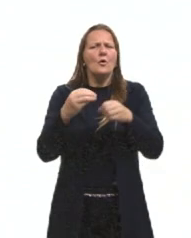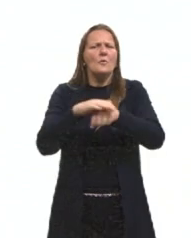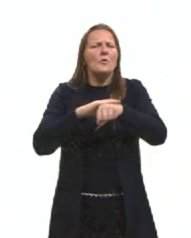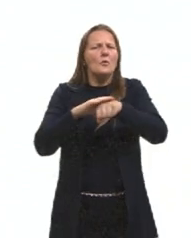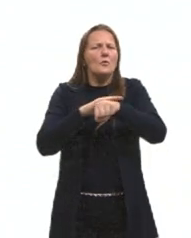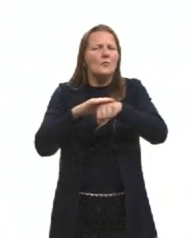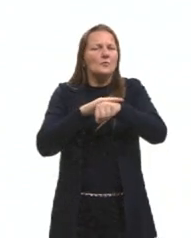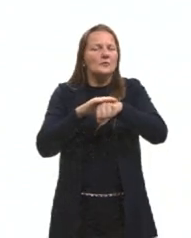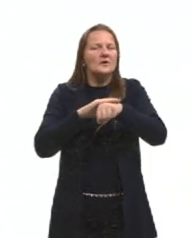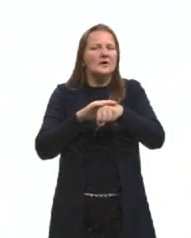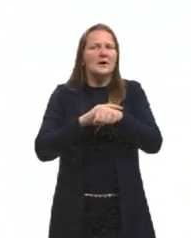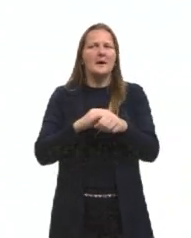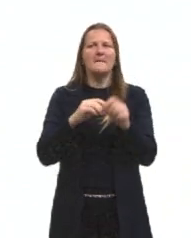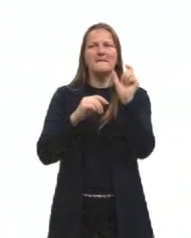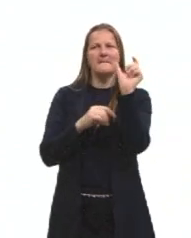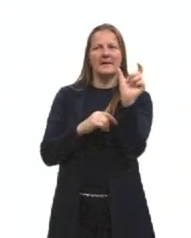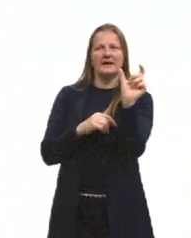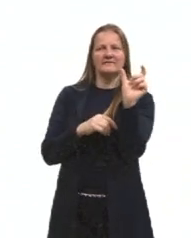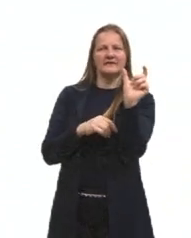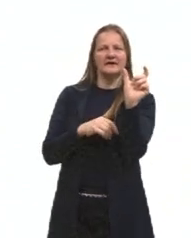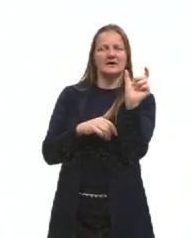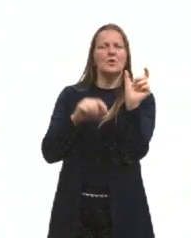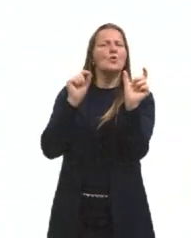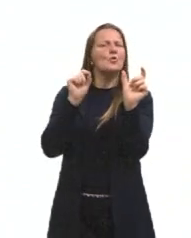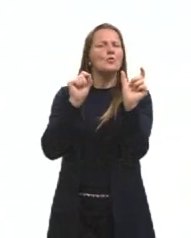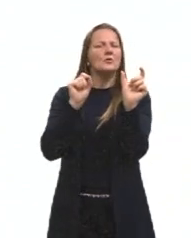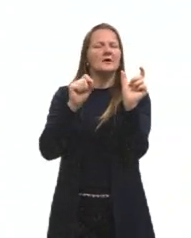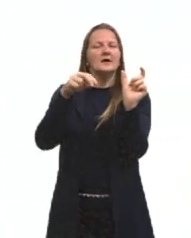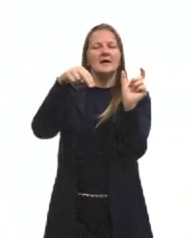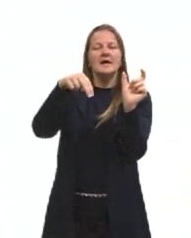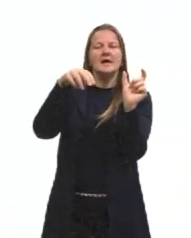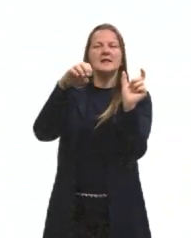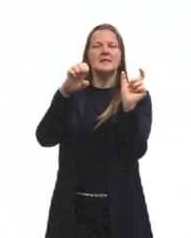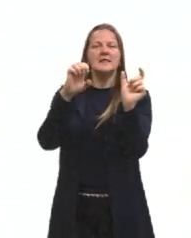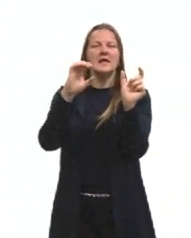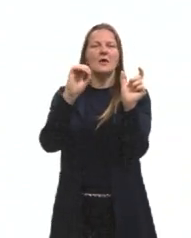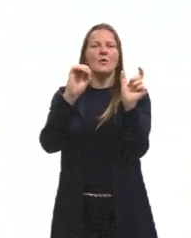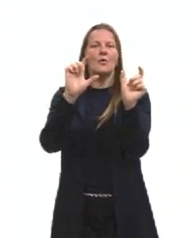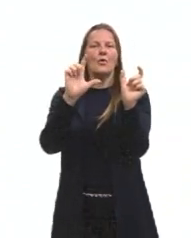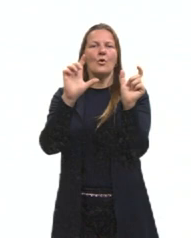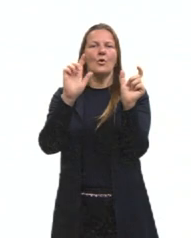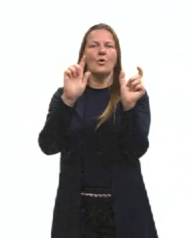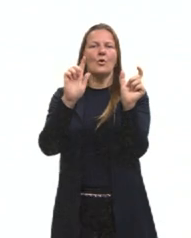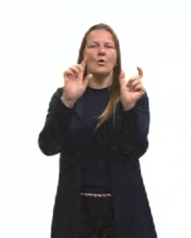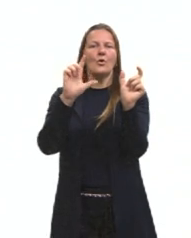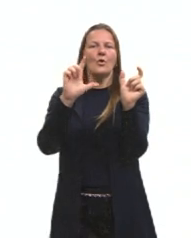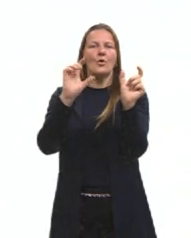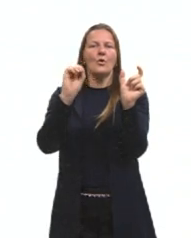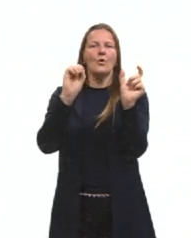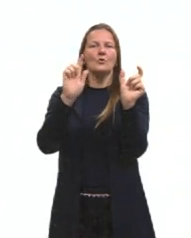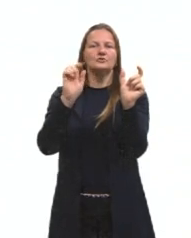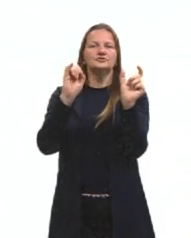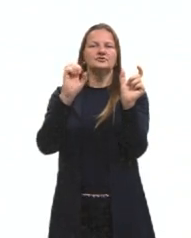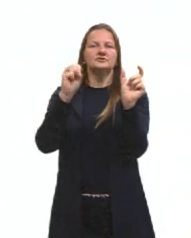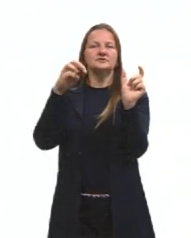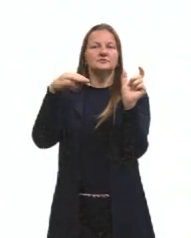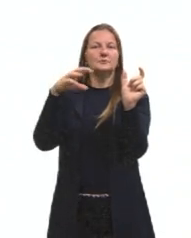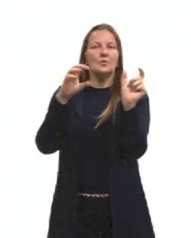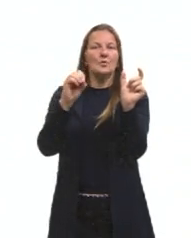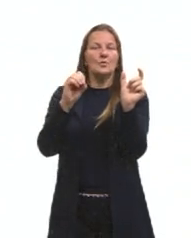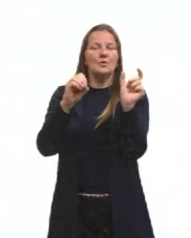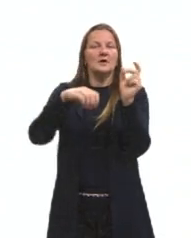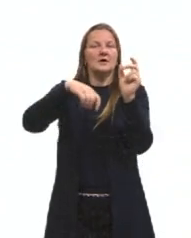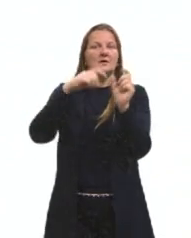estrangeirismos, nós precisamos saber uma diferença muito importante. A diferença entre neologismo